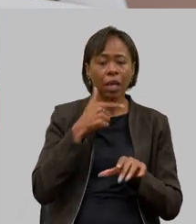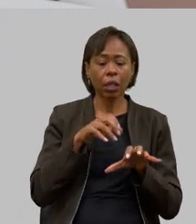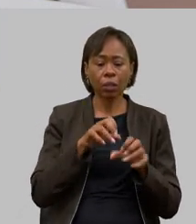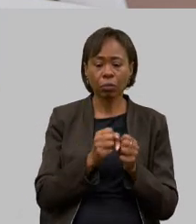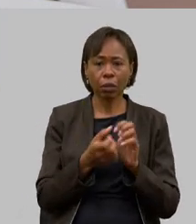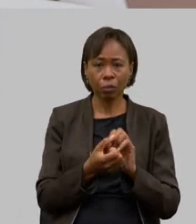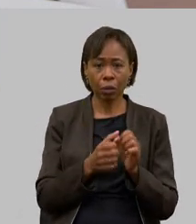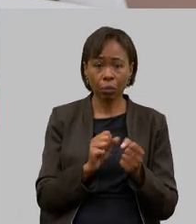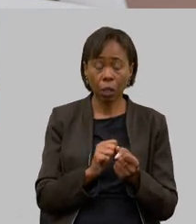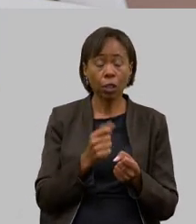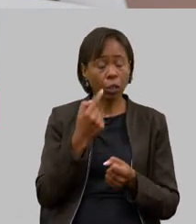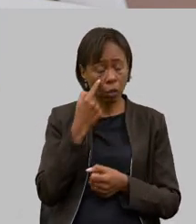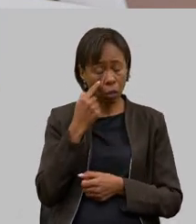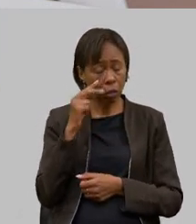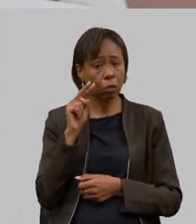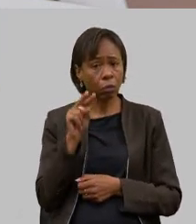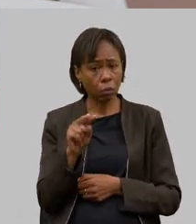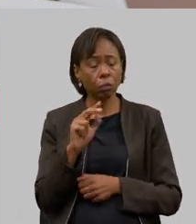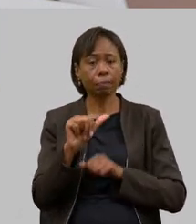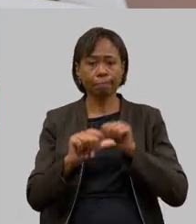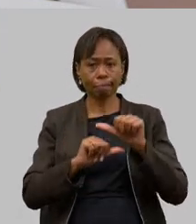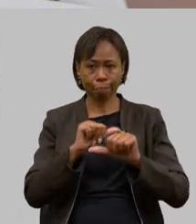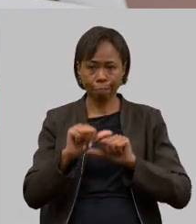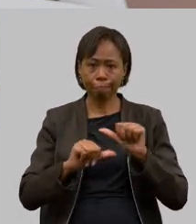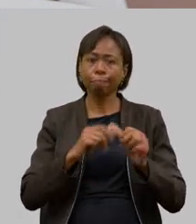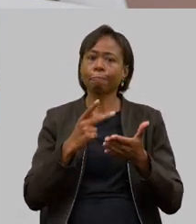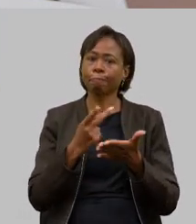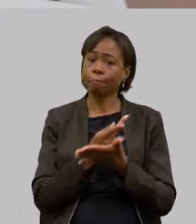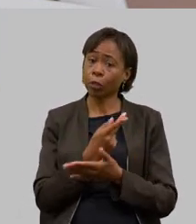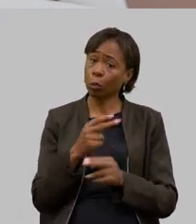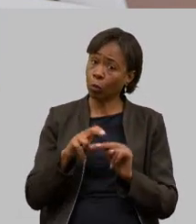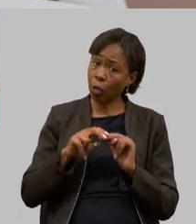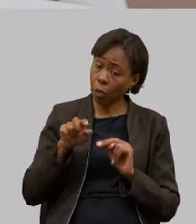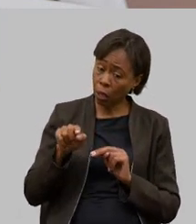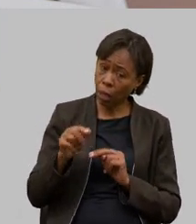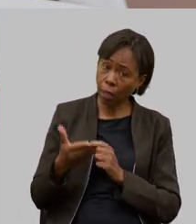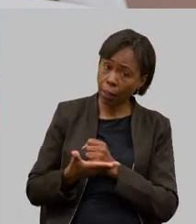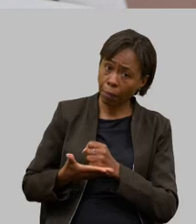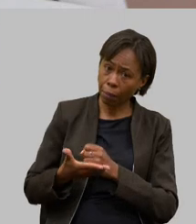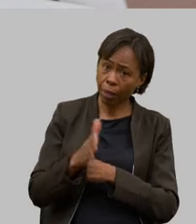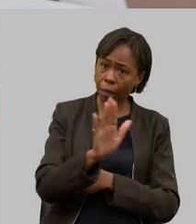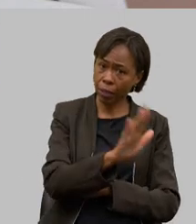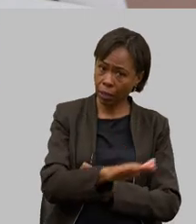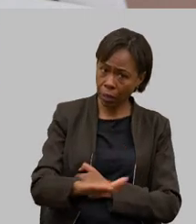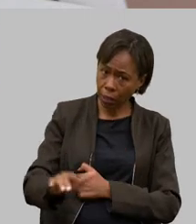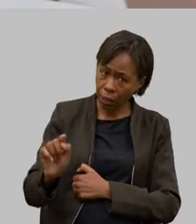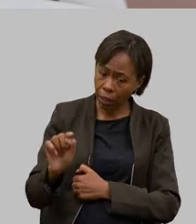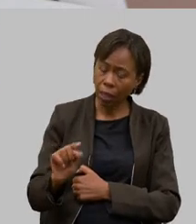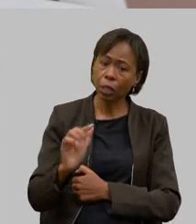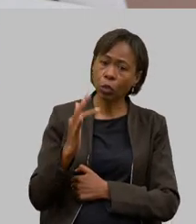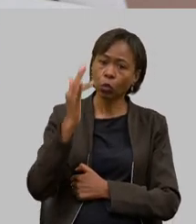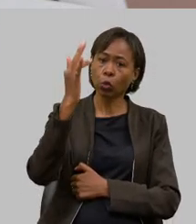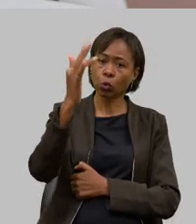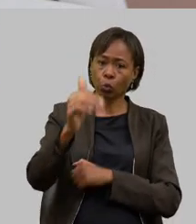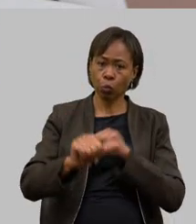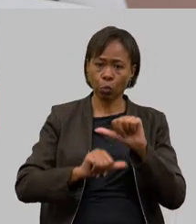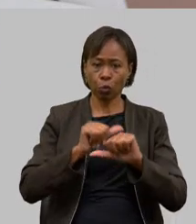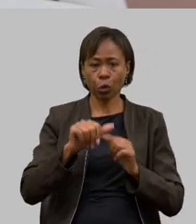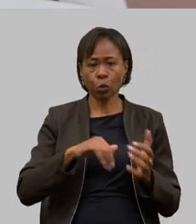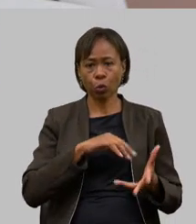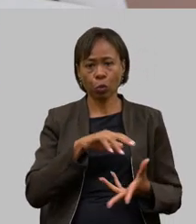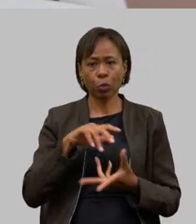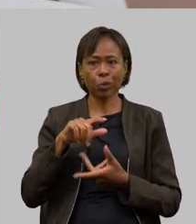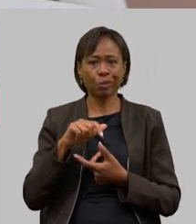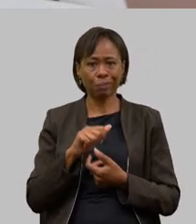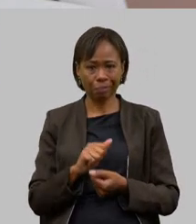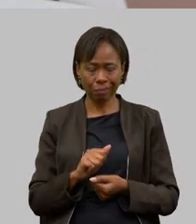enxerga que a mudança vem é lá das crianças mesmo eles é que vão mudar para a gente depois o mundo eles vêm